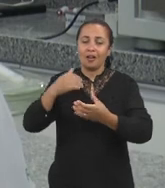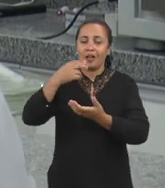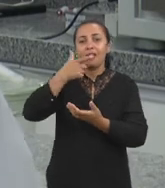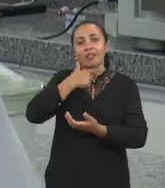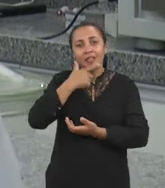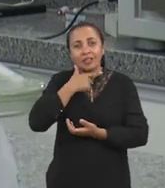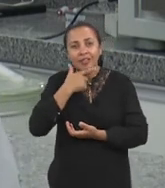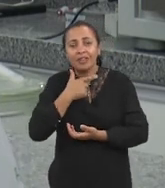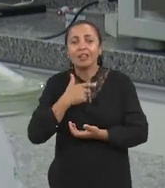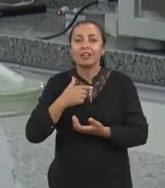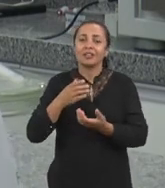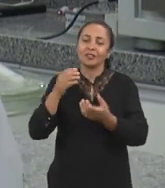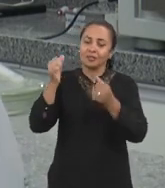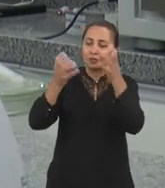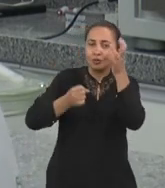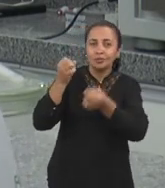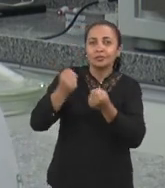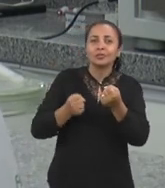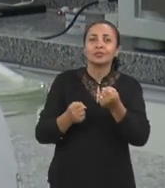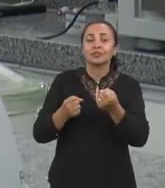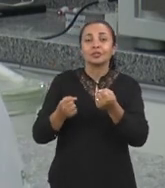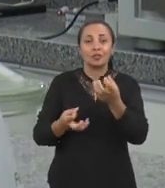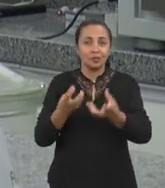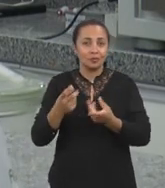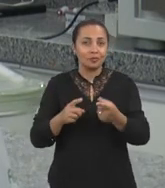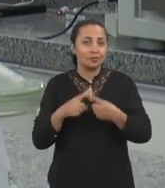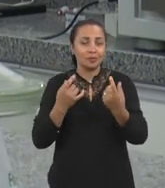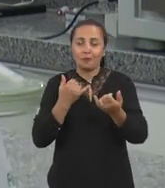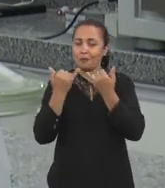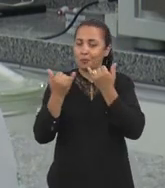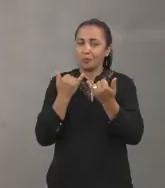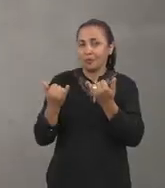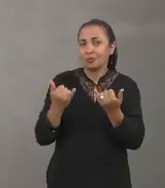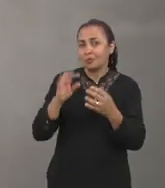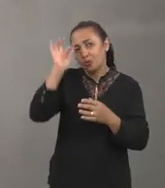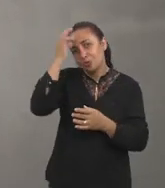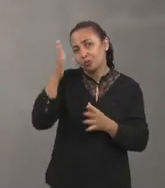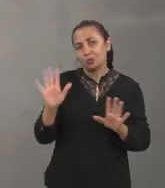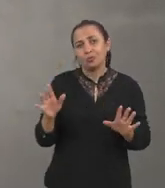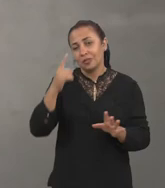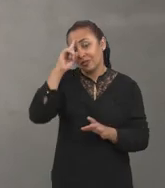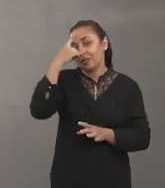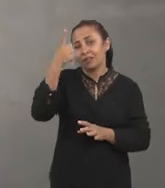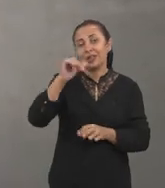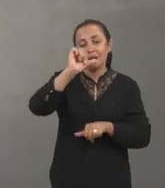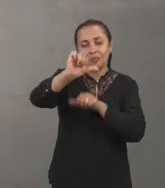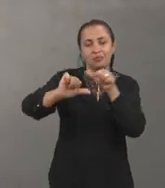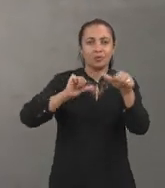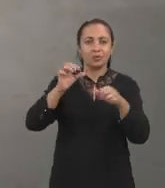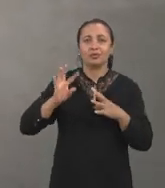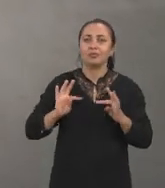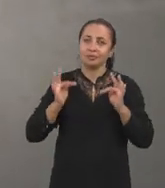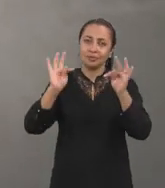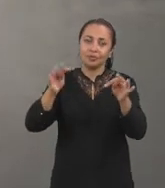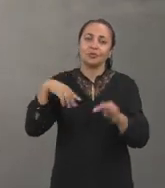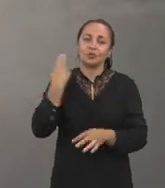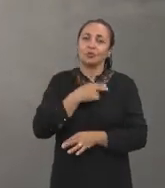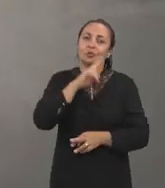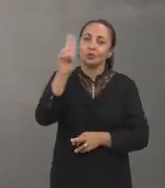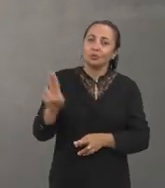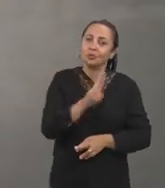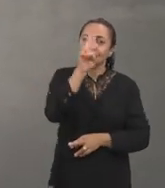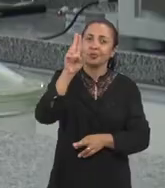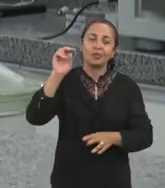produção de leite fermentado, por exemplo, só com informação. Então, a ideia é transformar essa tecnologia que a gente usa na